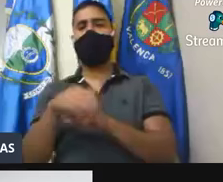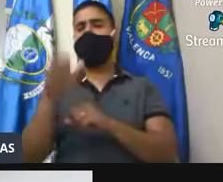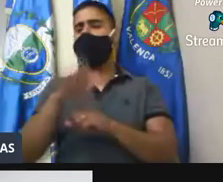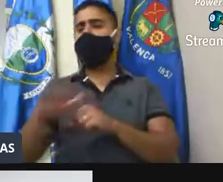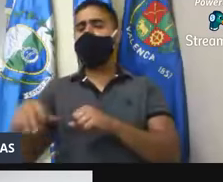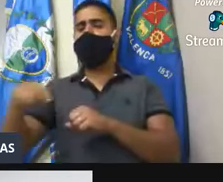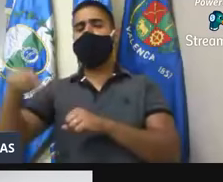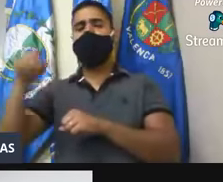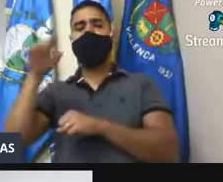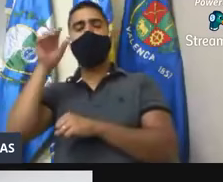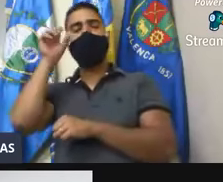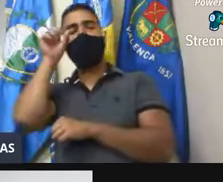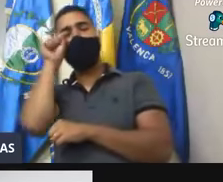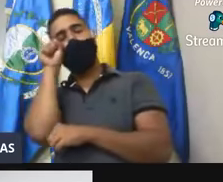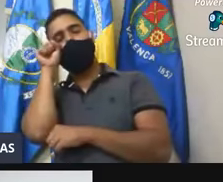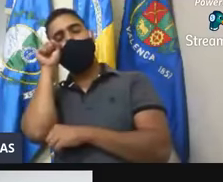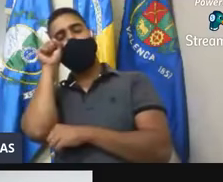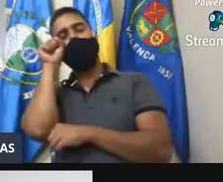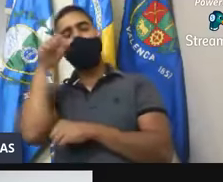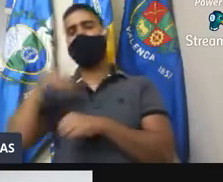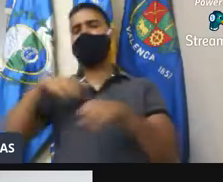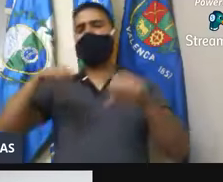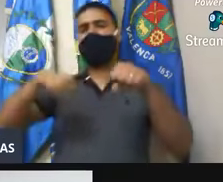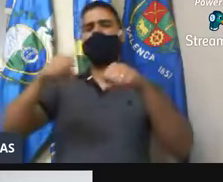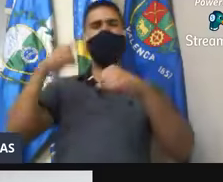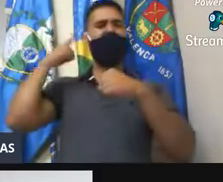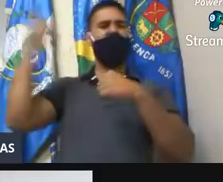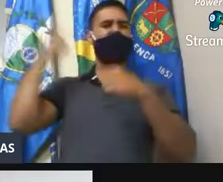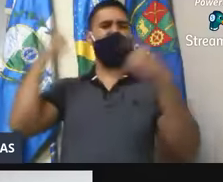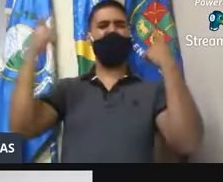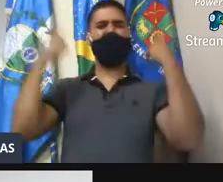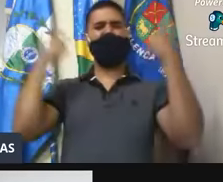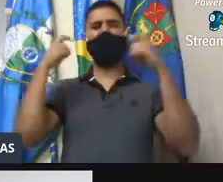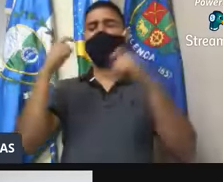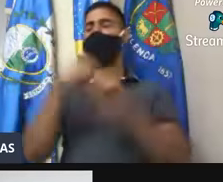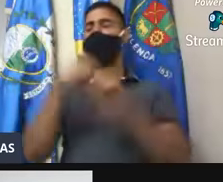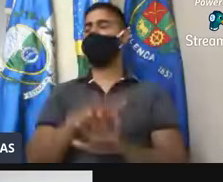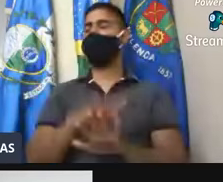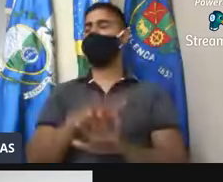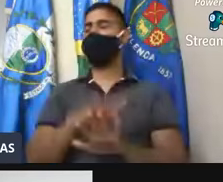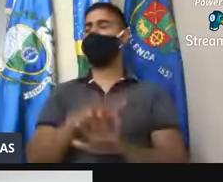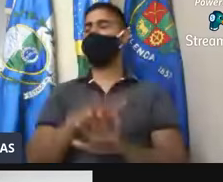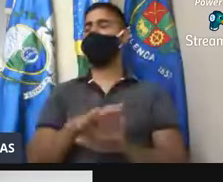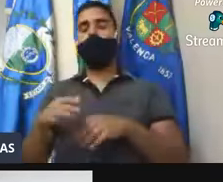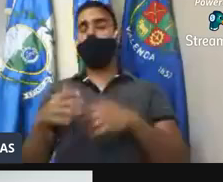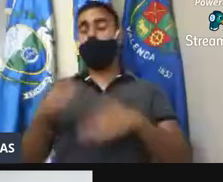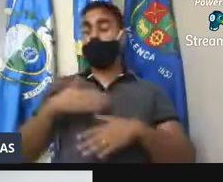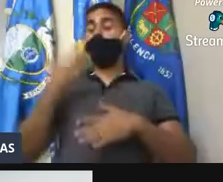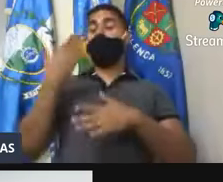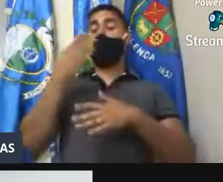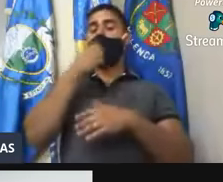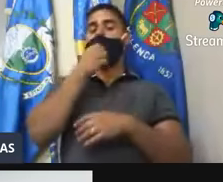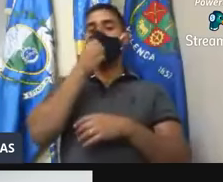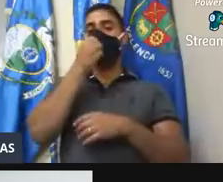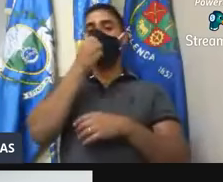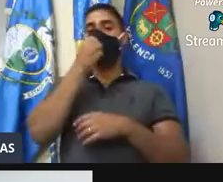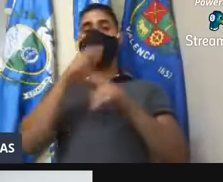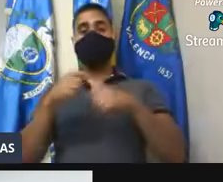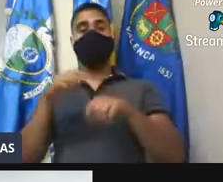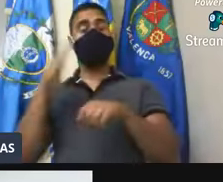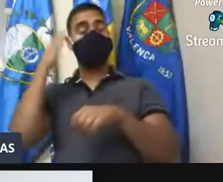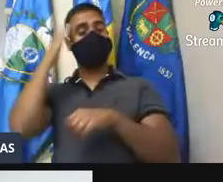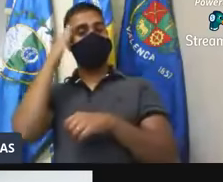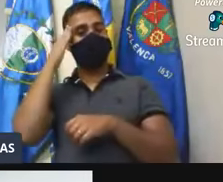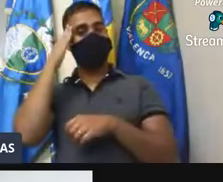e passa aquela moto, aquele barulho infernal, isso causa um transtorno muito grande. Então, primeiro a tem que entender que isso foi impactuado